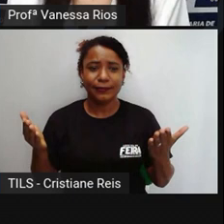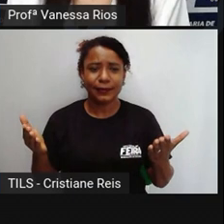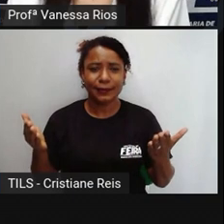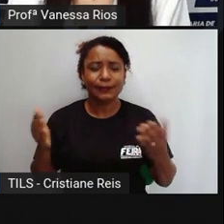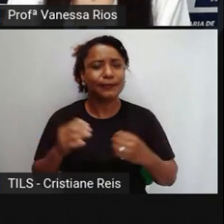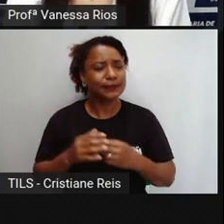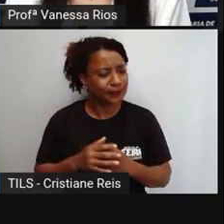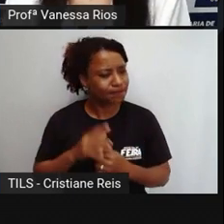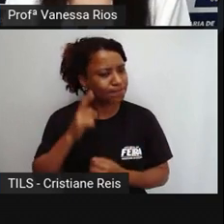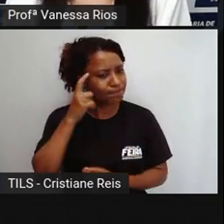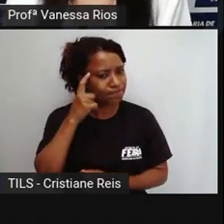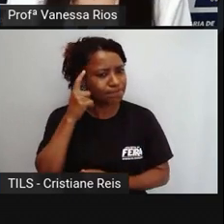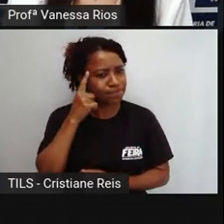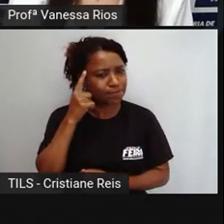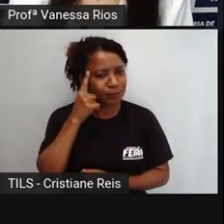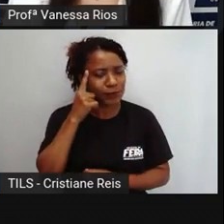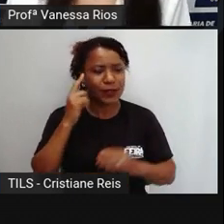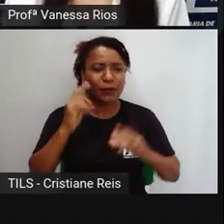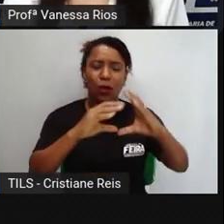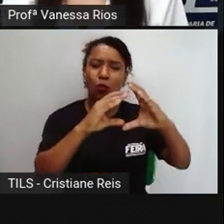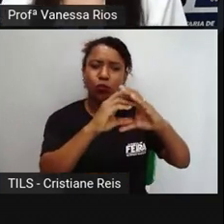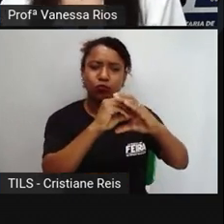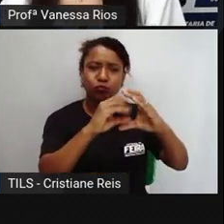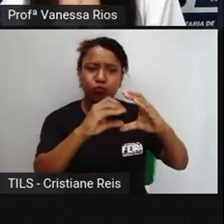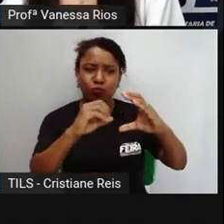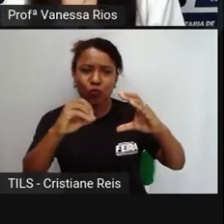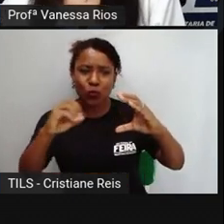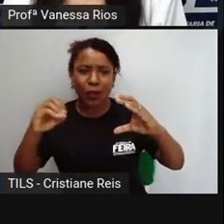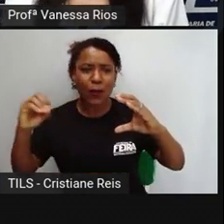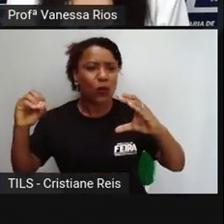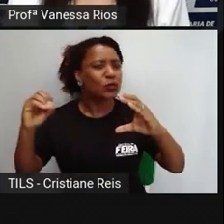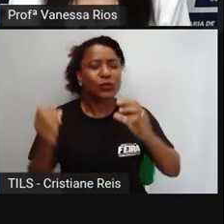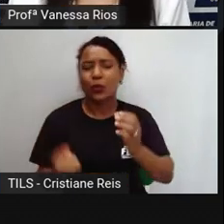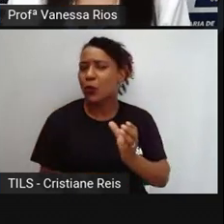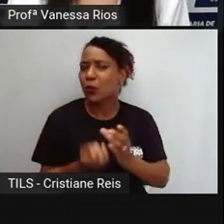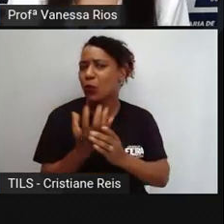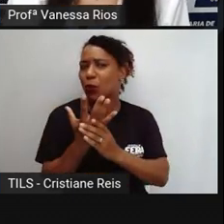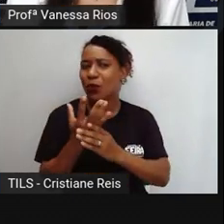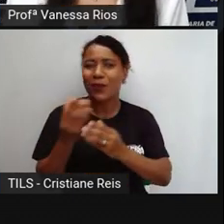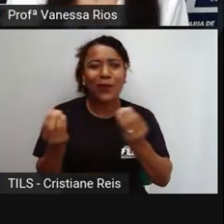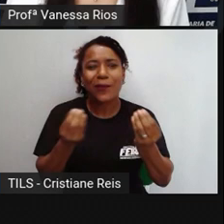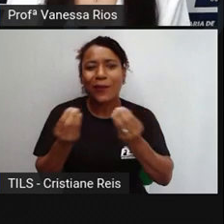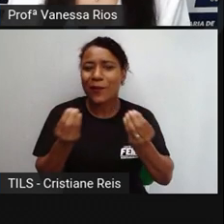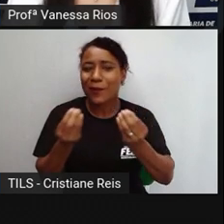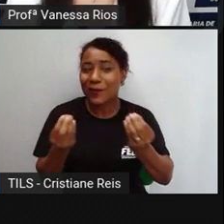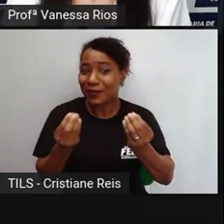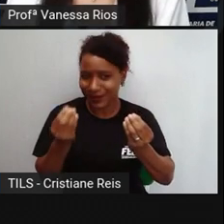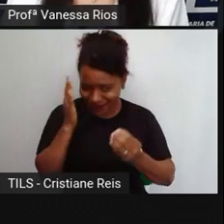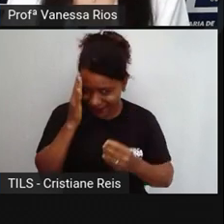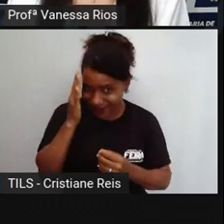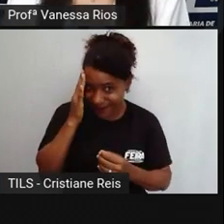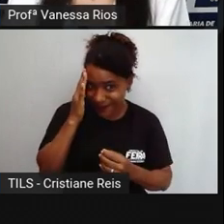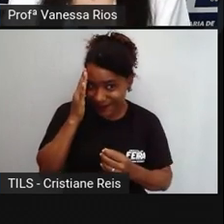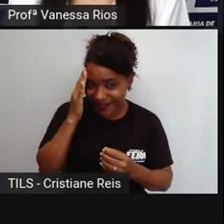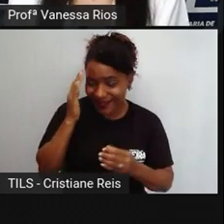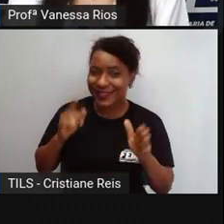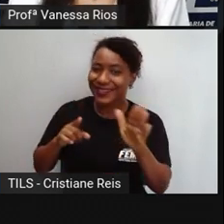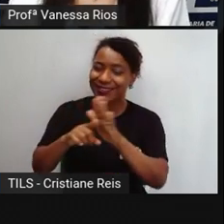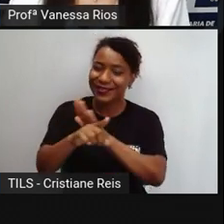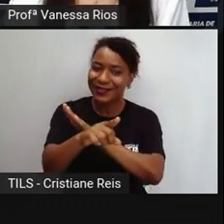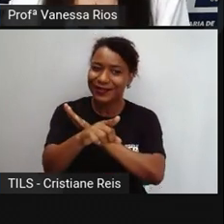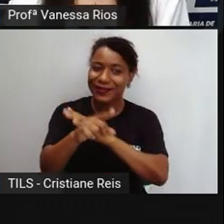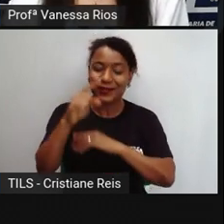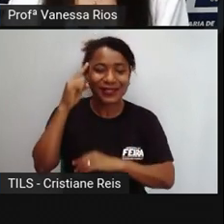aí, você sabe o que são emojis, né, de onde eles vieram, como é que eles surgiram? Então por isso que a Pro coloca aí para